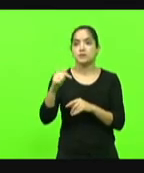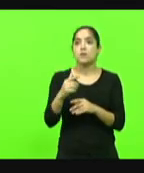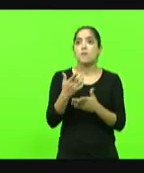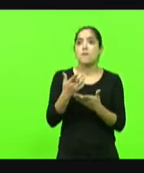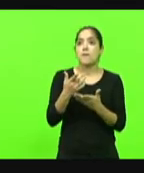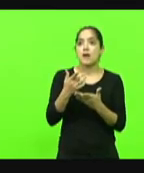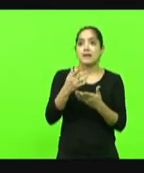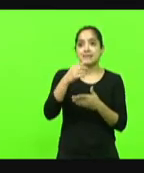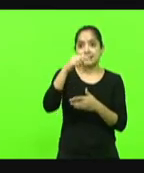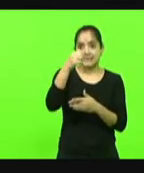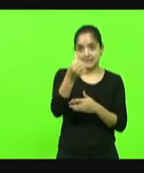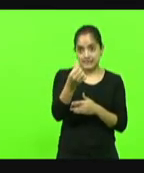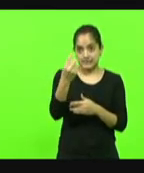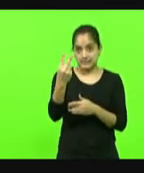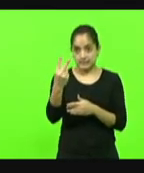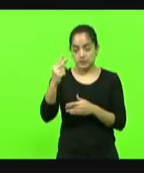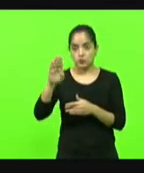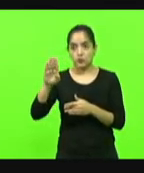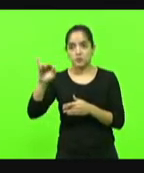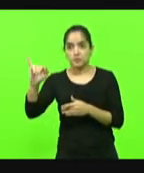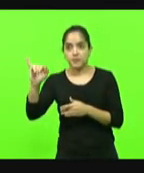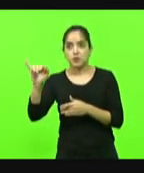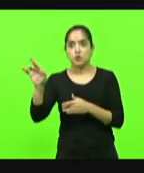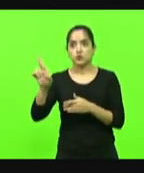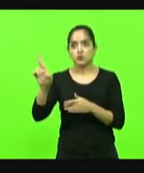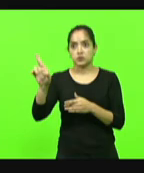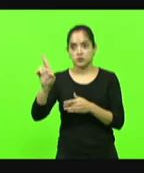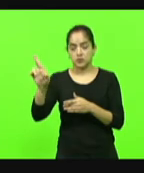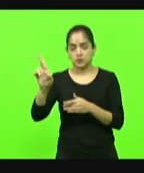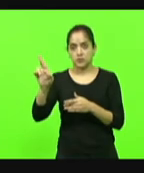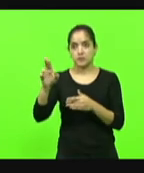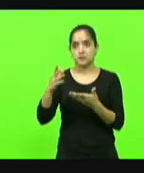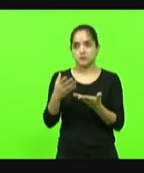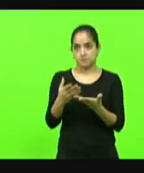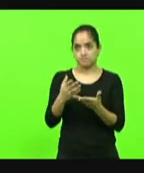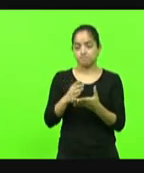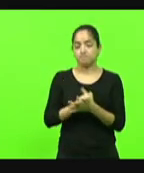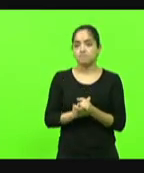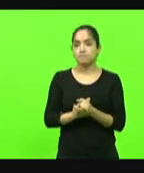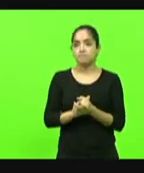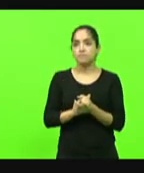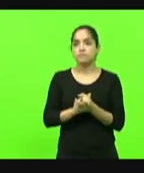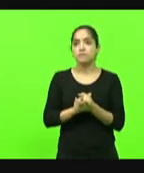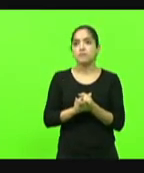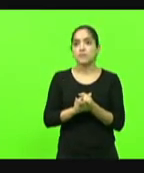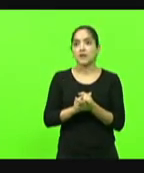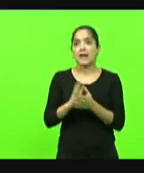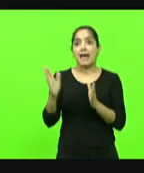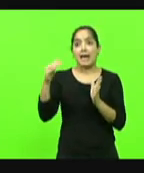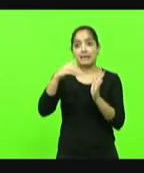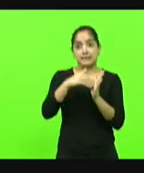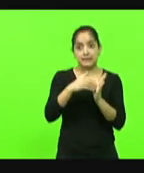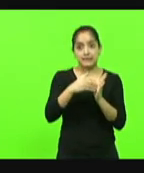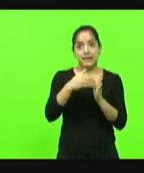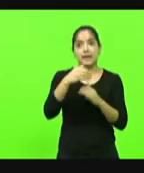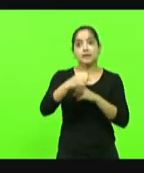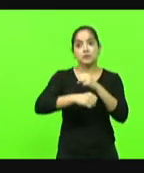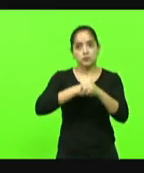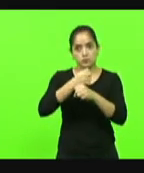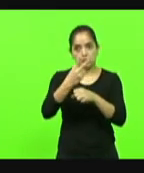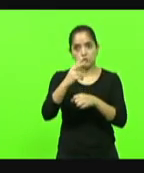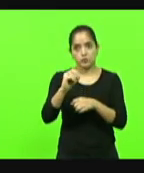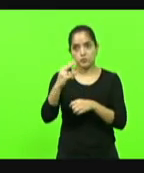bilhões de reais em indenizações às transmissoras de energias até 2024 ou seja daqui a dois anos